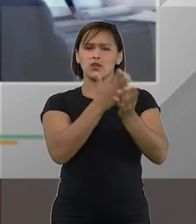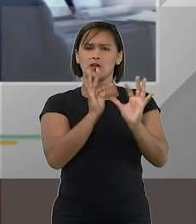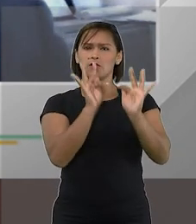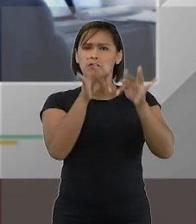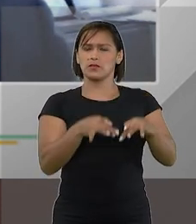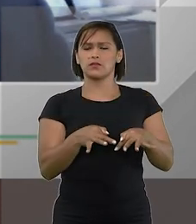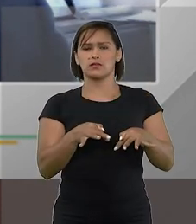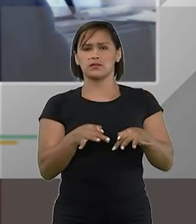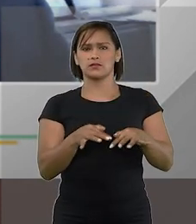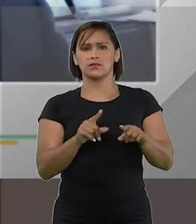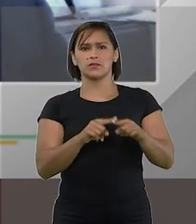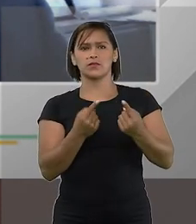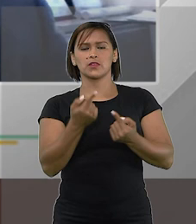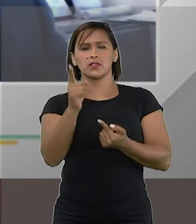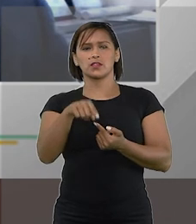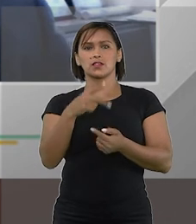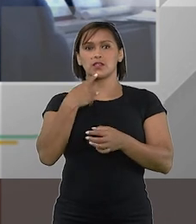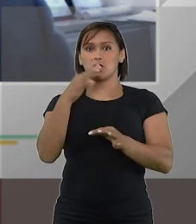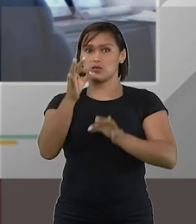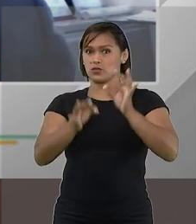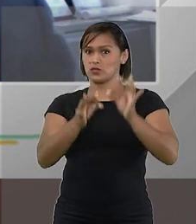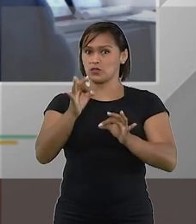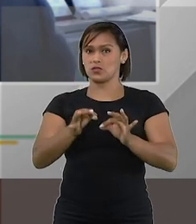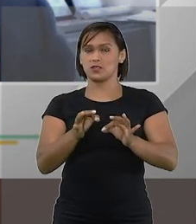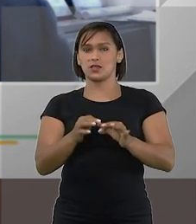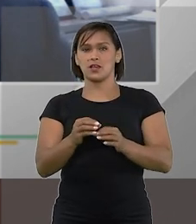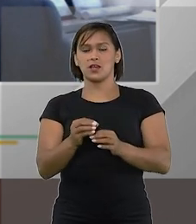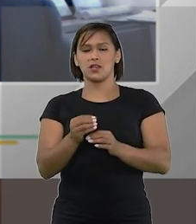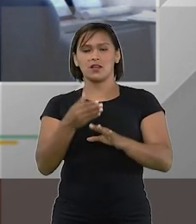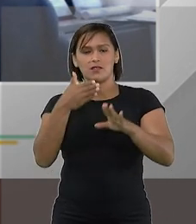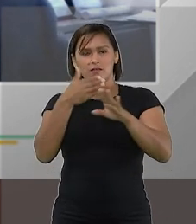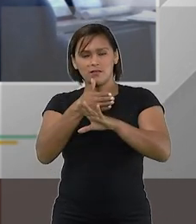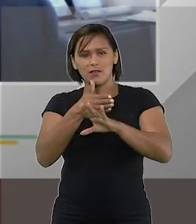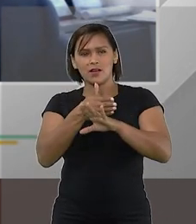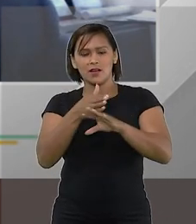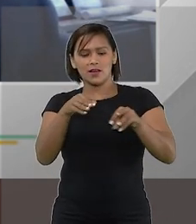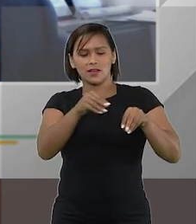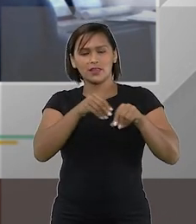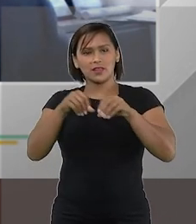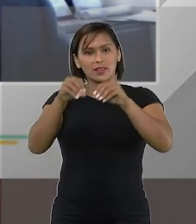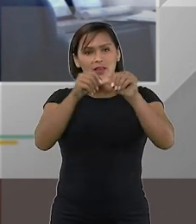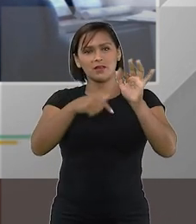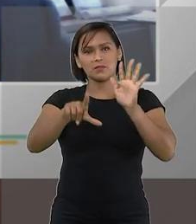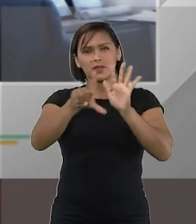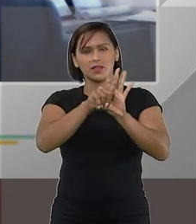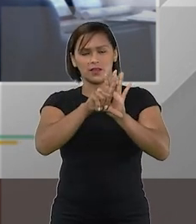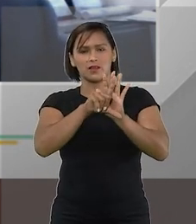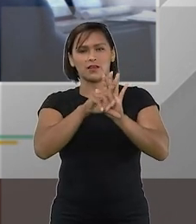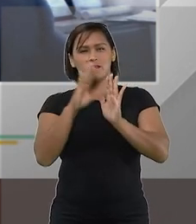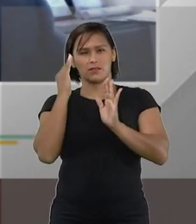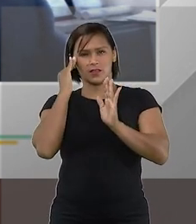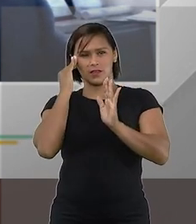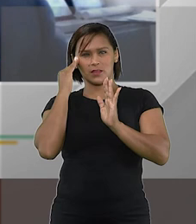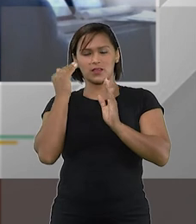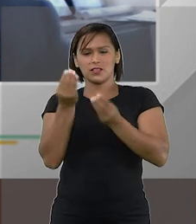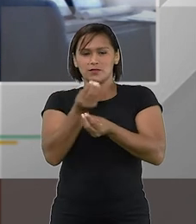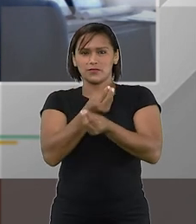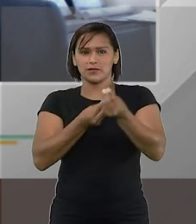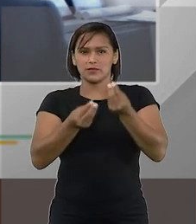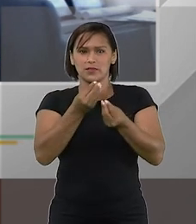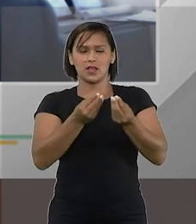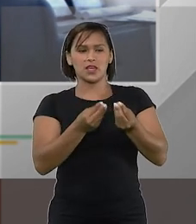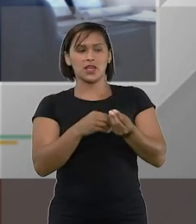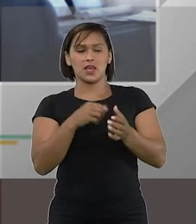concretos né então o judiciário ele vai temperar a lei né até nesses aspectos em que a lei